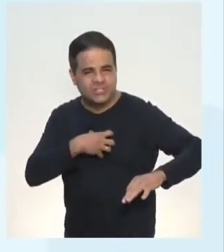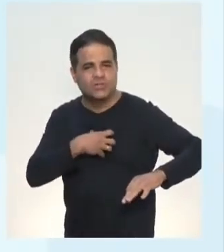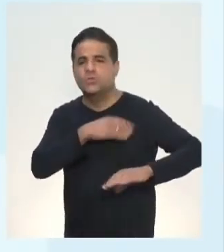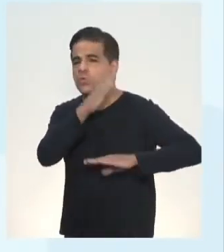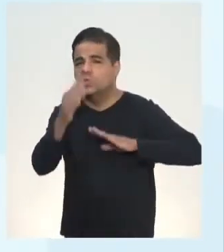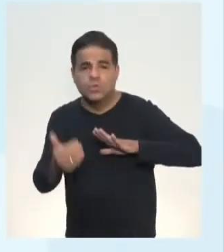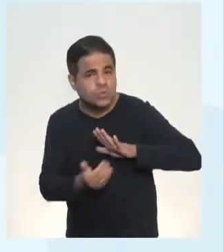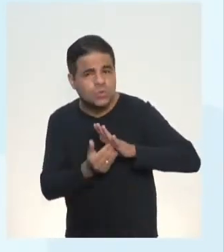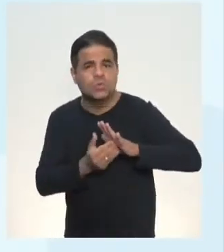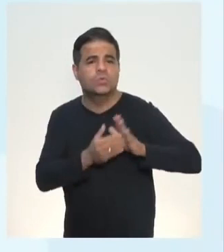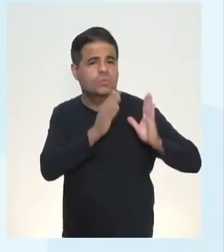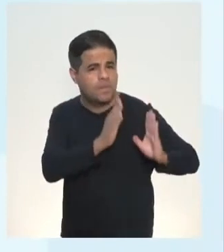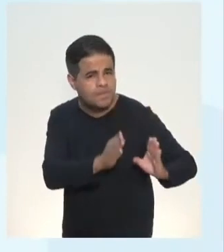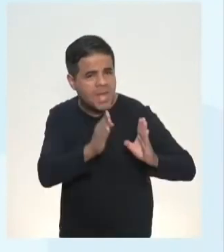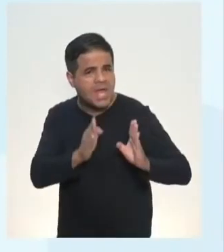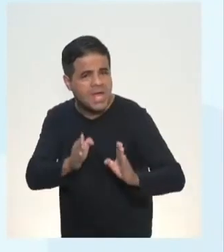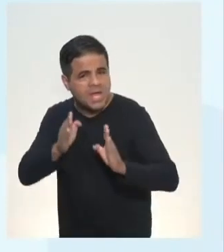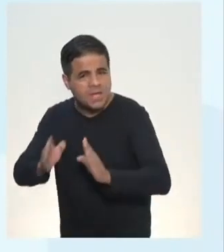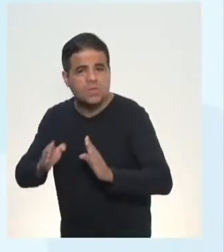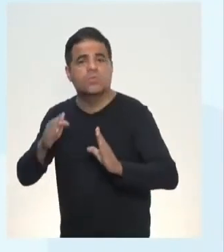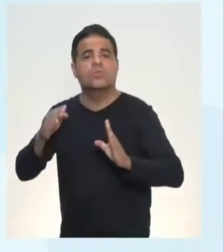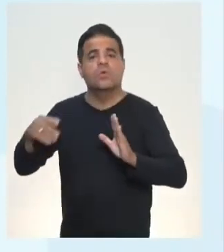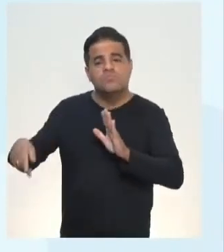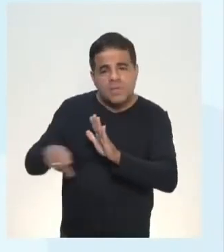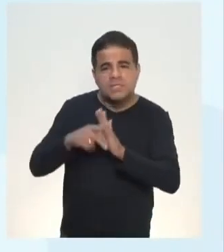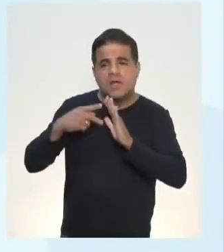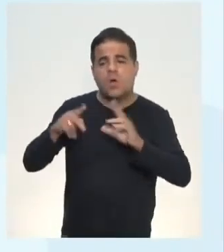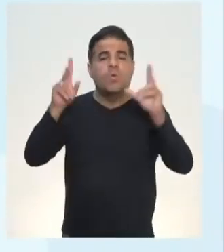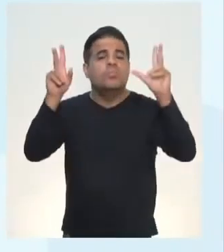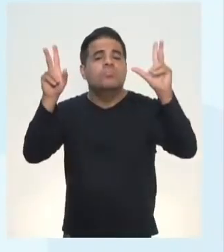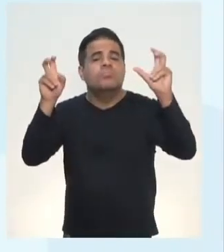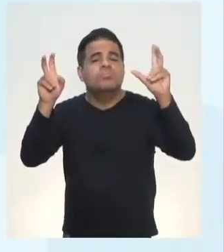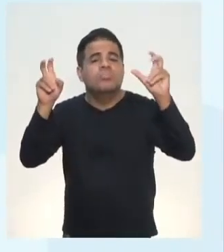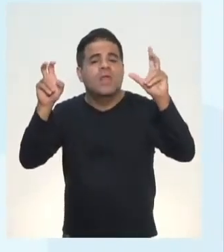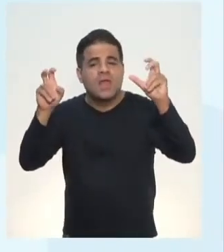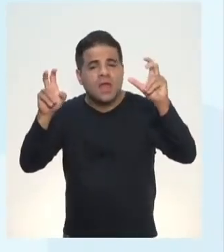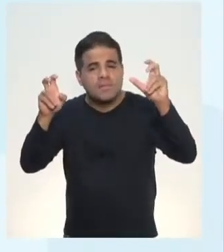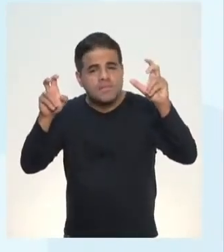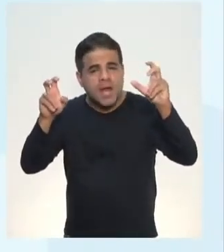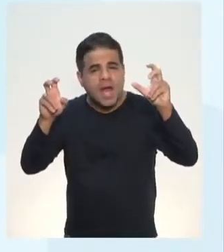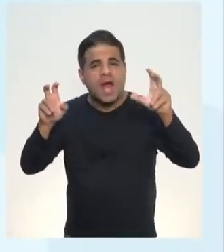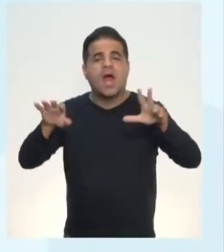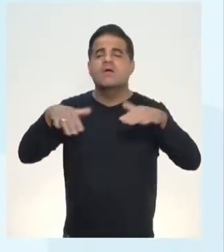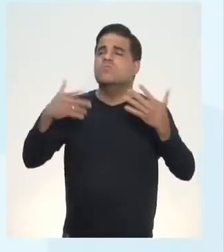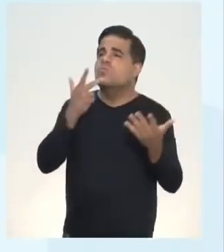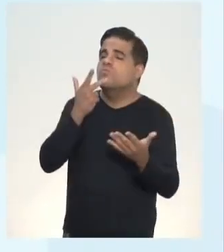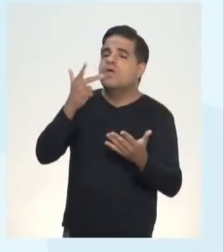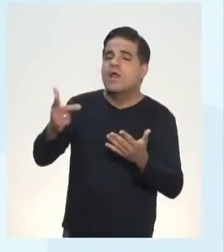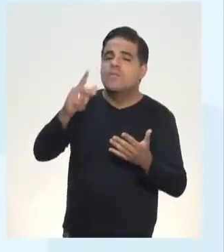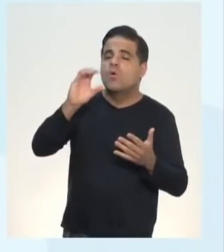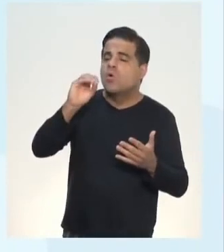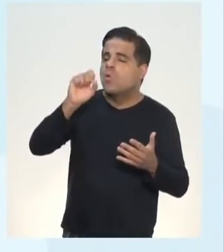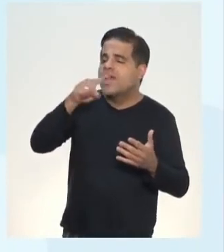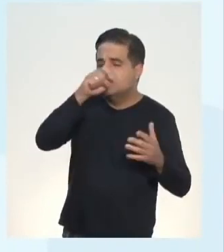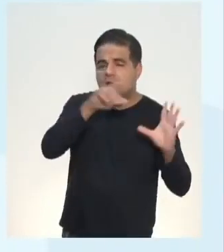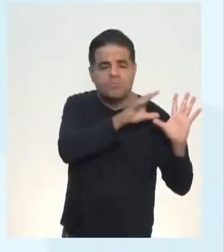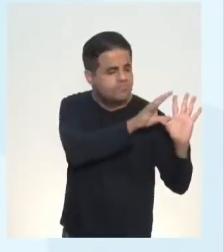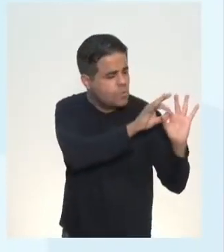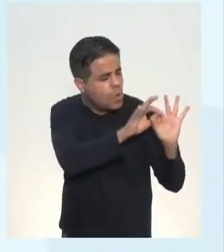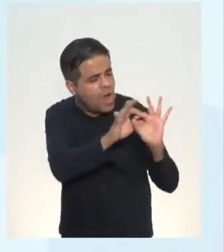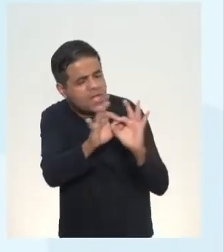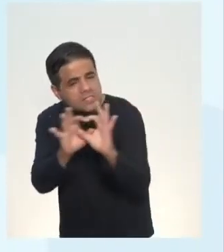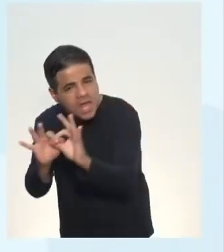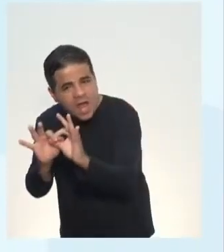Todos os períodos devem pertencer ao tema. E quando nos referimos à coesão,